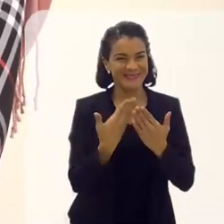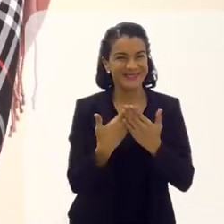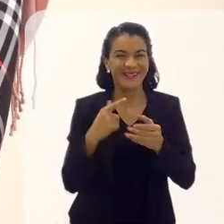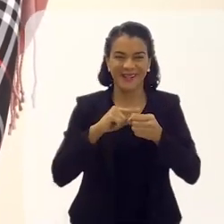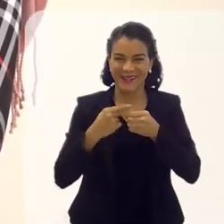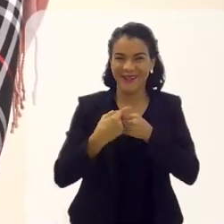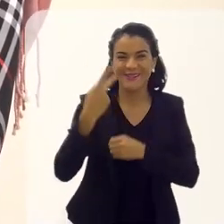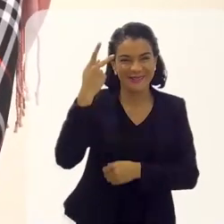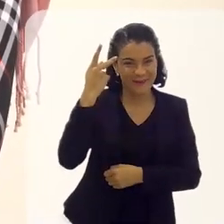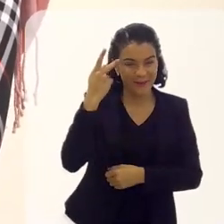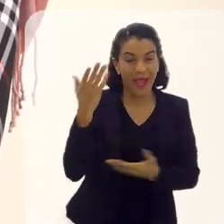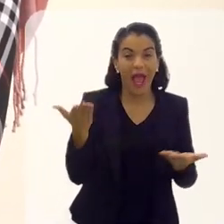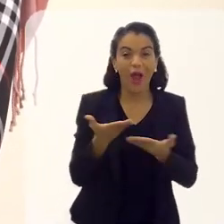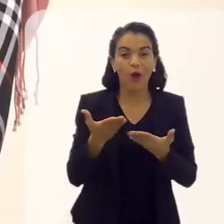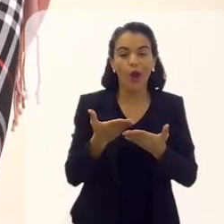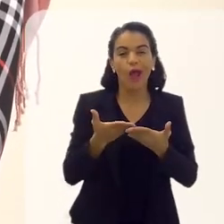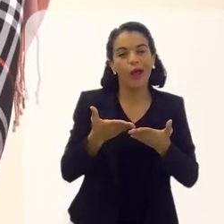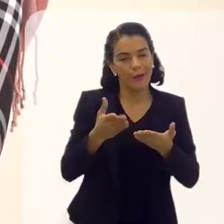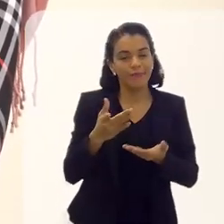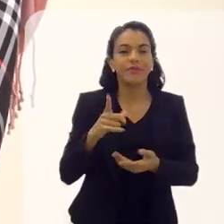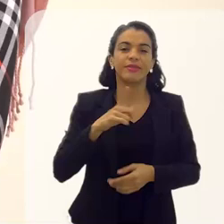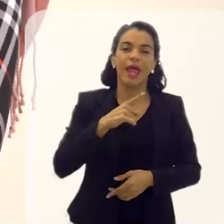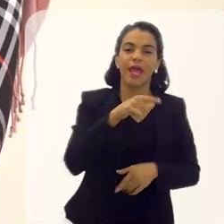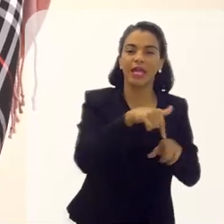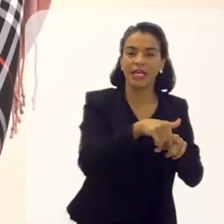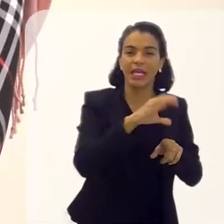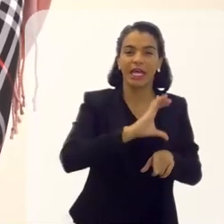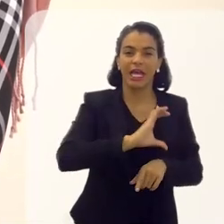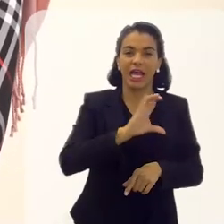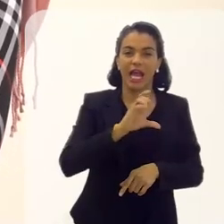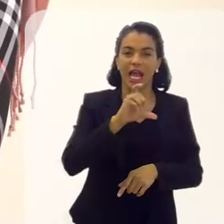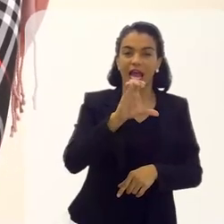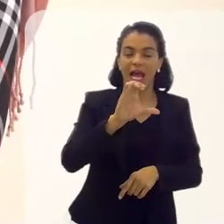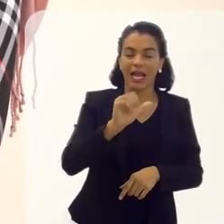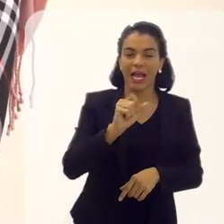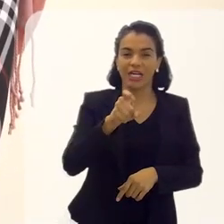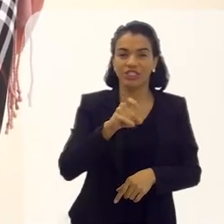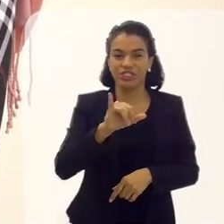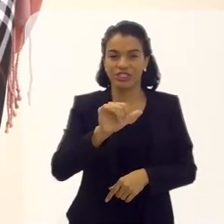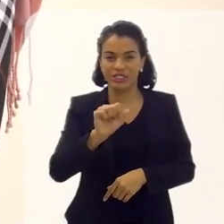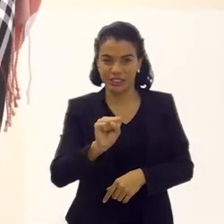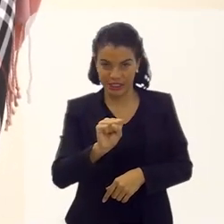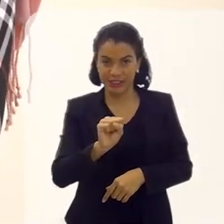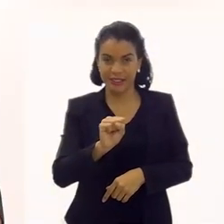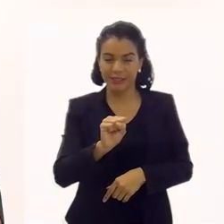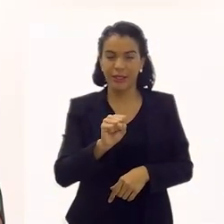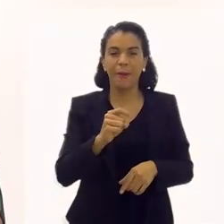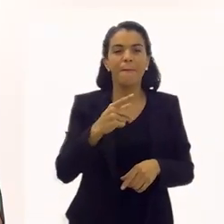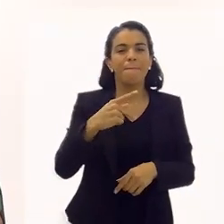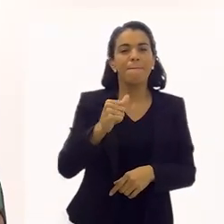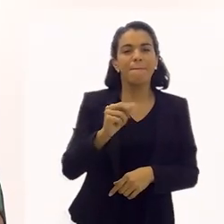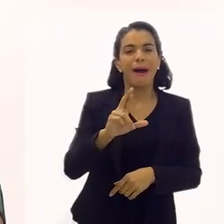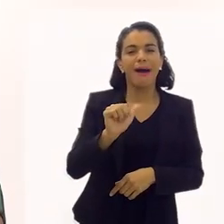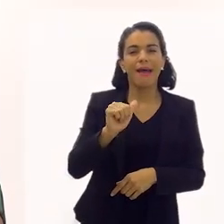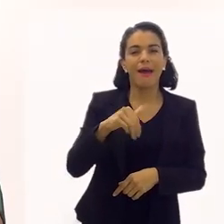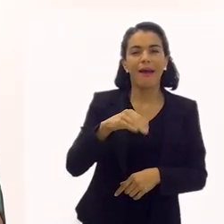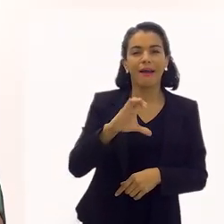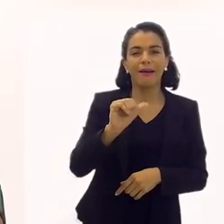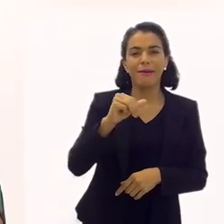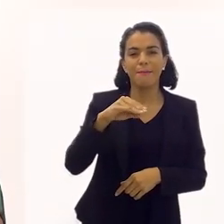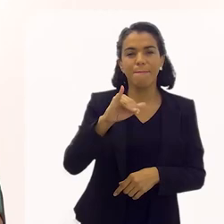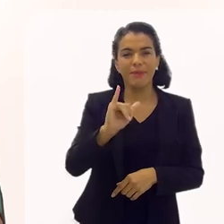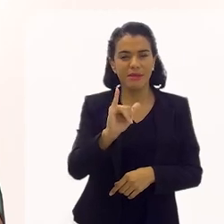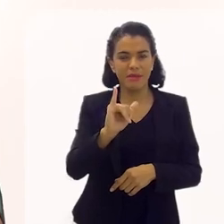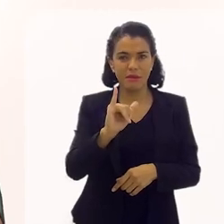Essa semana próxima eu faço Caxias, depois eu faço Niterói, de 25 a 29. Paracambi você fez naquela